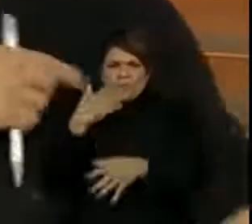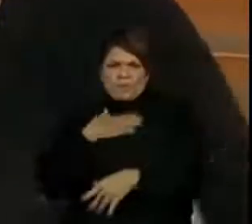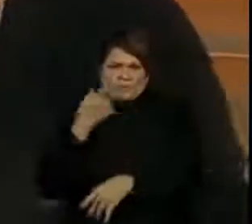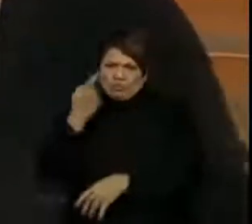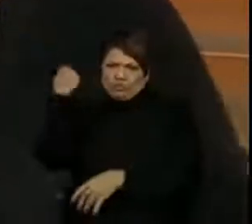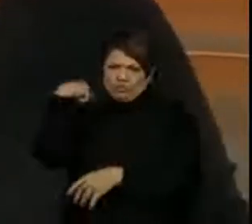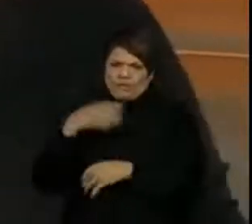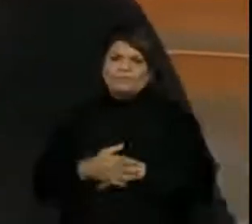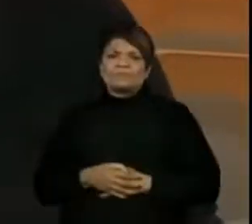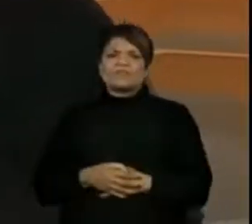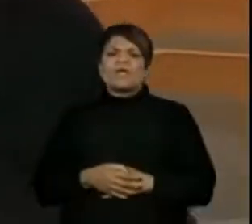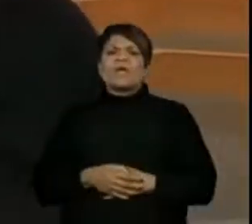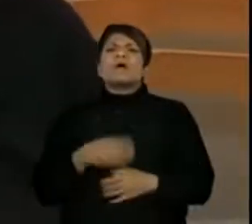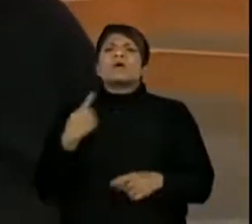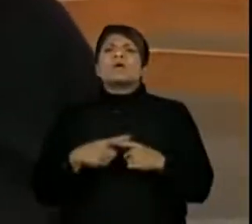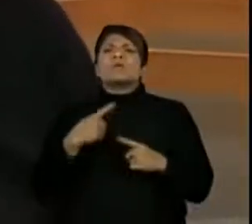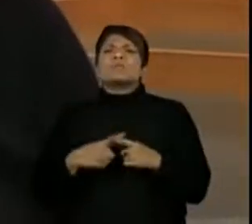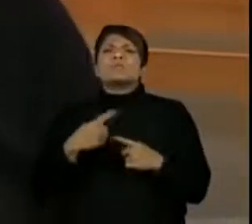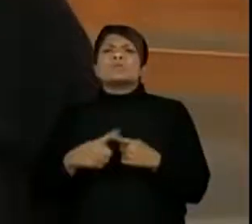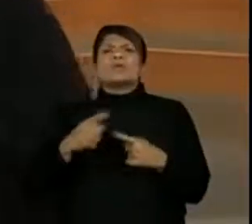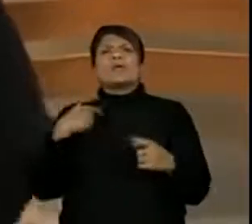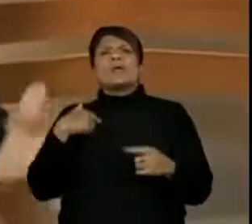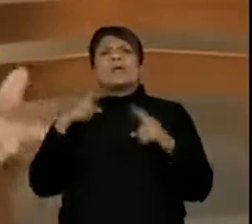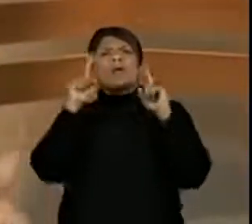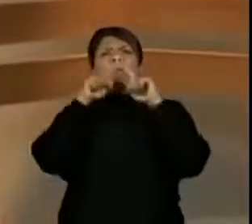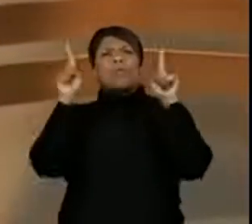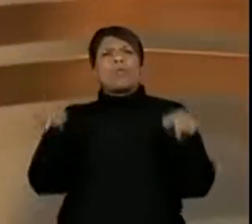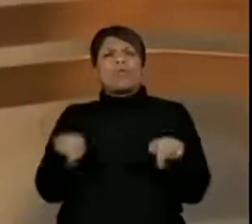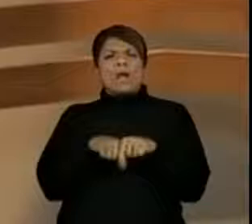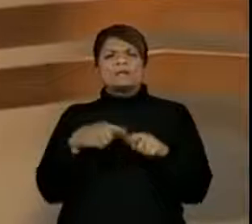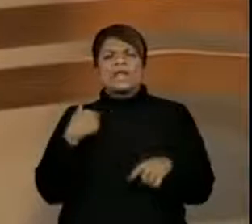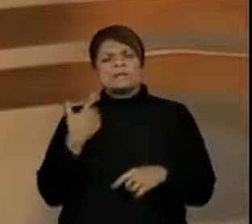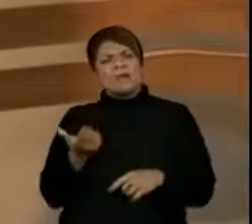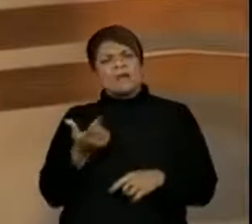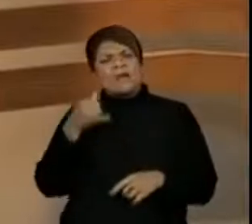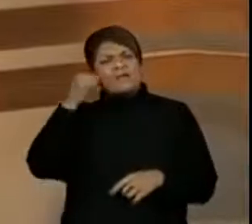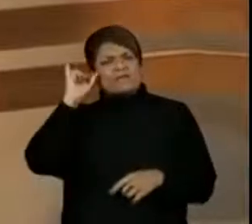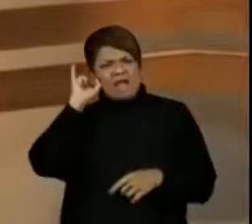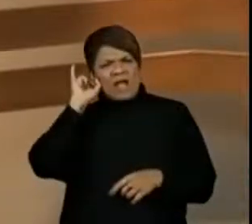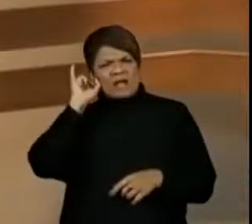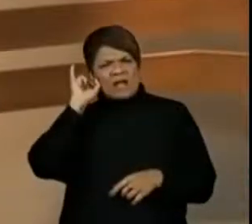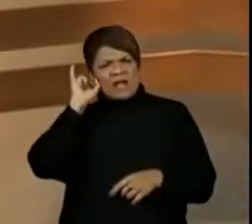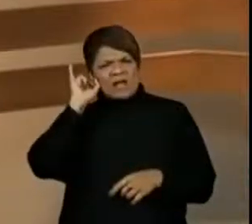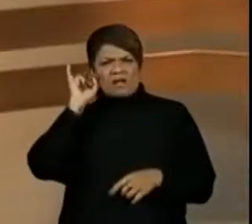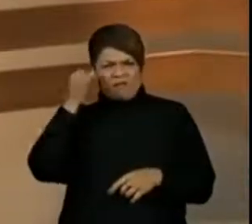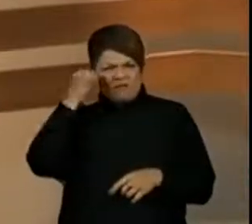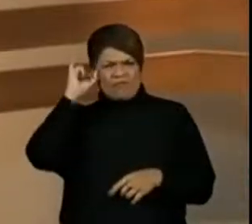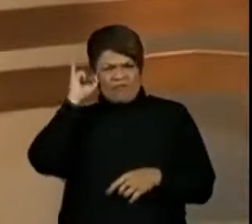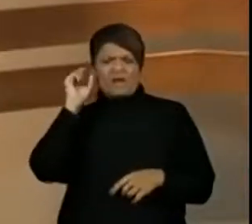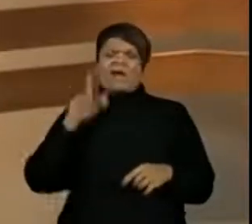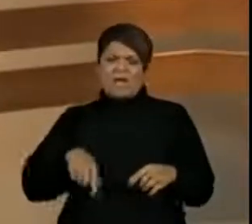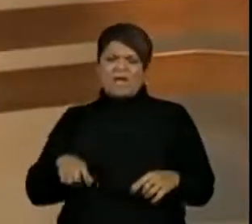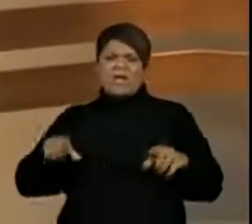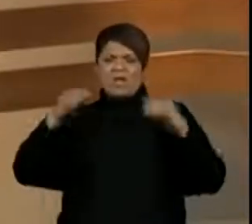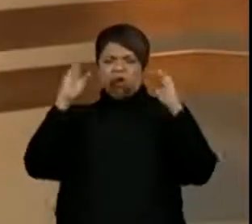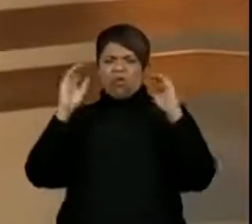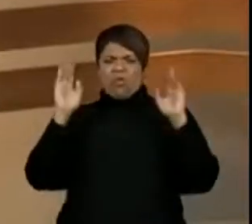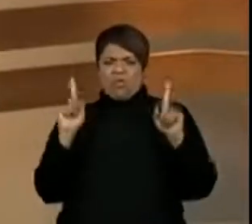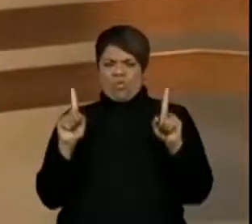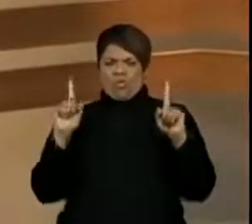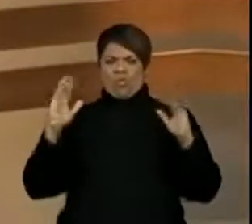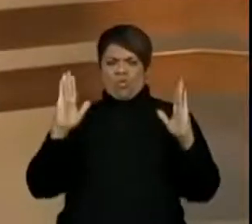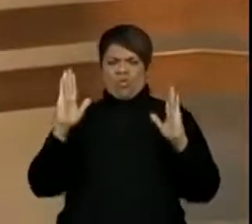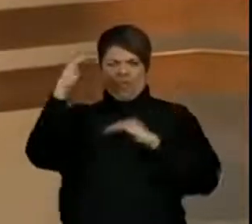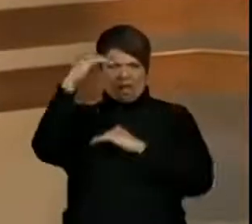falei assim, por que você acha que a vaquinha é quadrada? Ele falou, porque o leite na minha casa vem na caixinha. E ele estava falando a